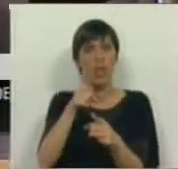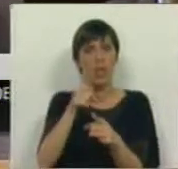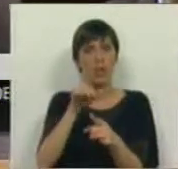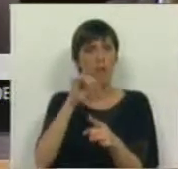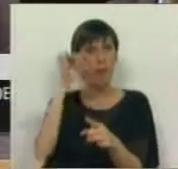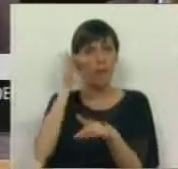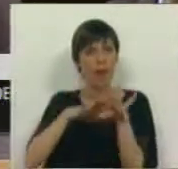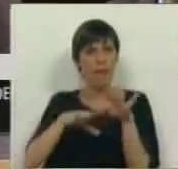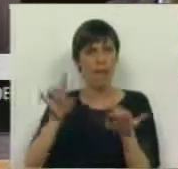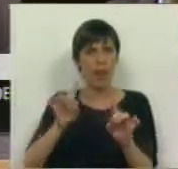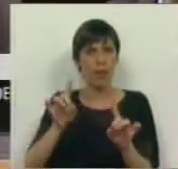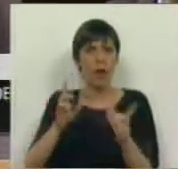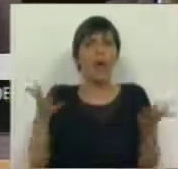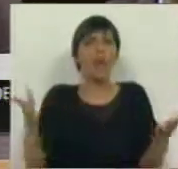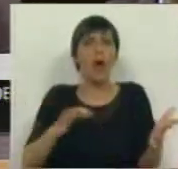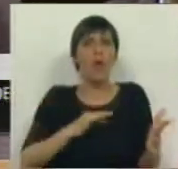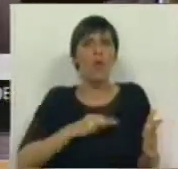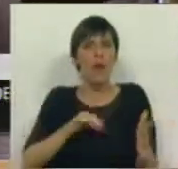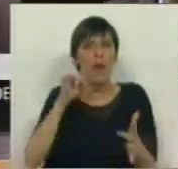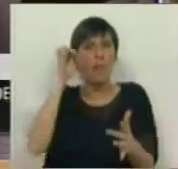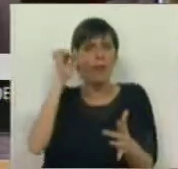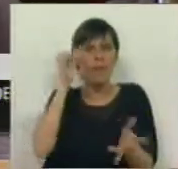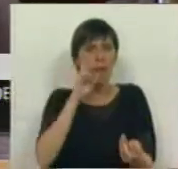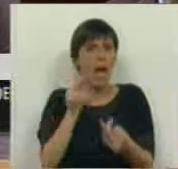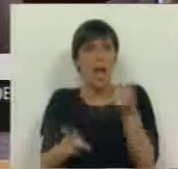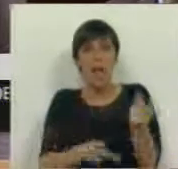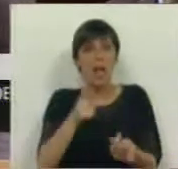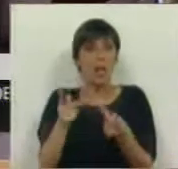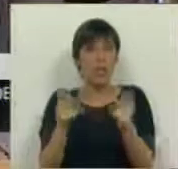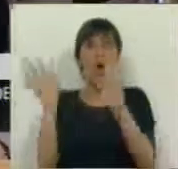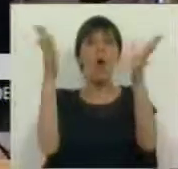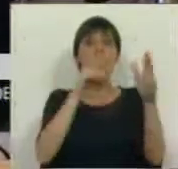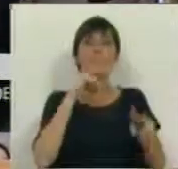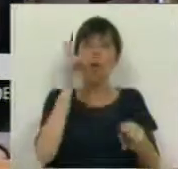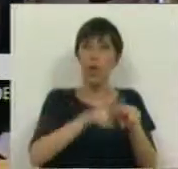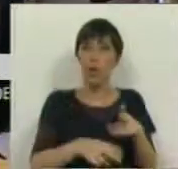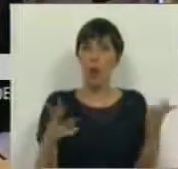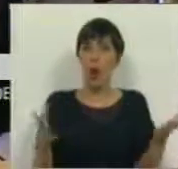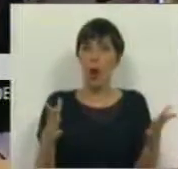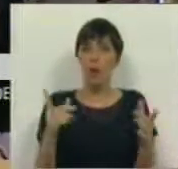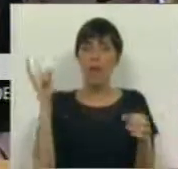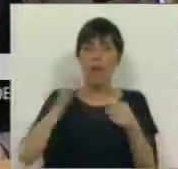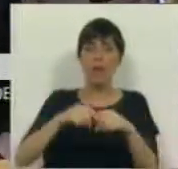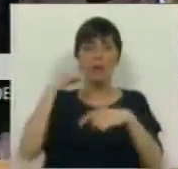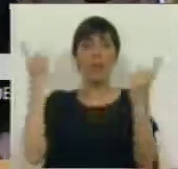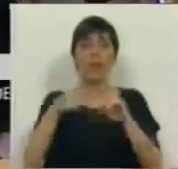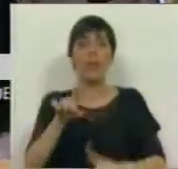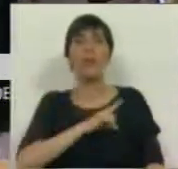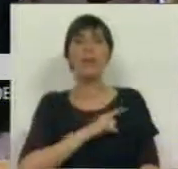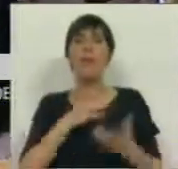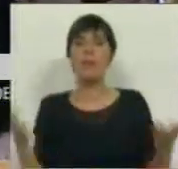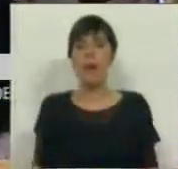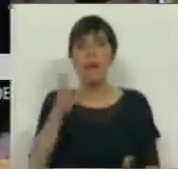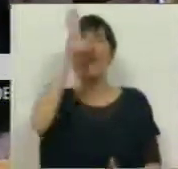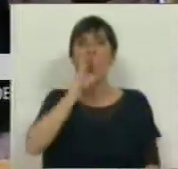ainda não foi feito? Então os senhores ainda não analisaram onde é que podem cortar nas parcerias público-privadas,